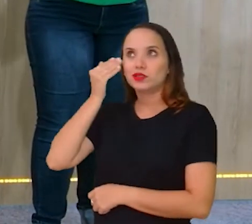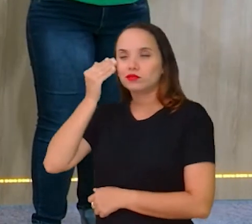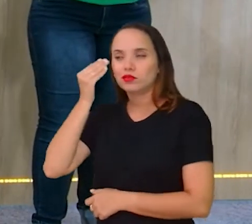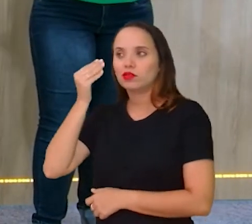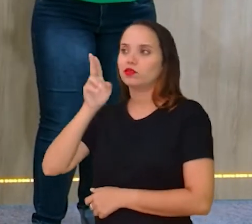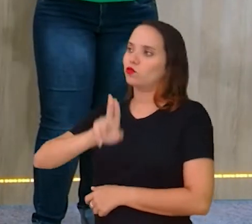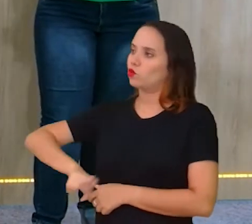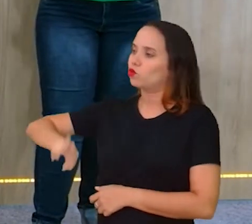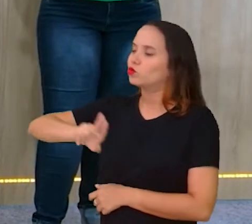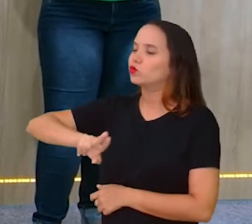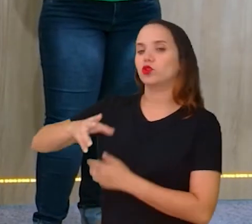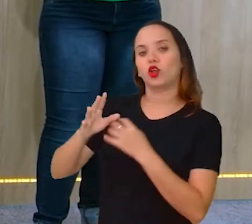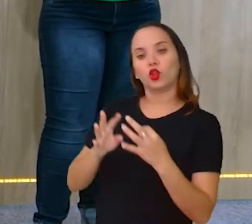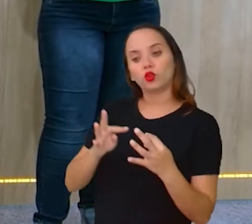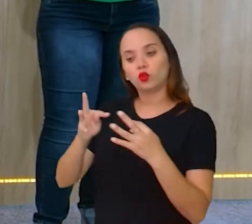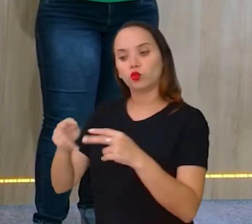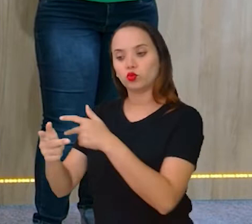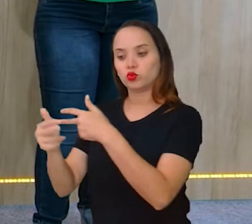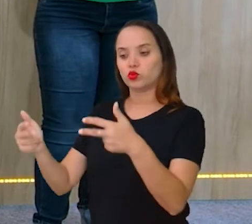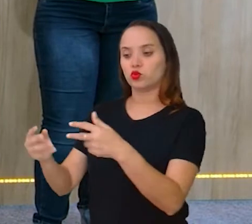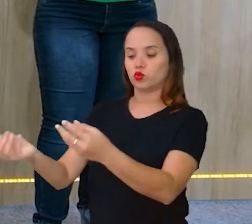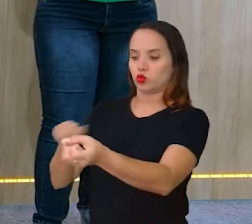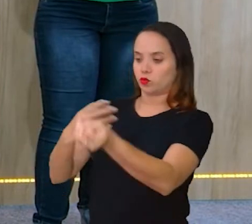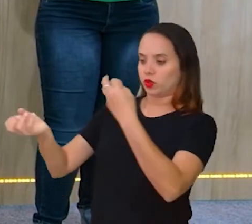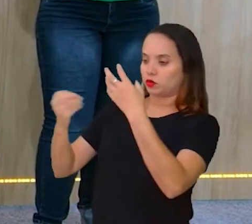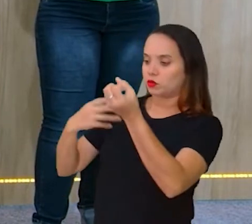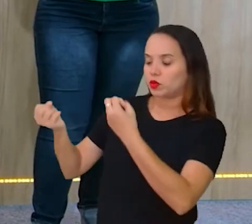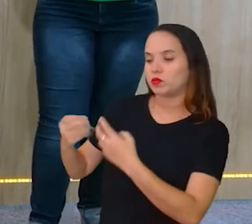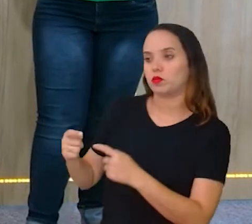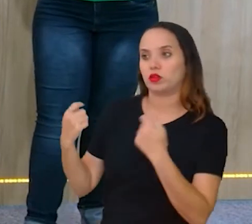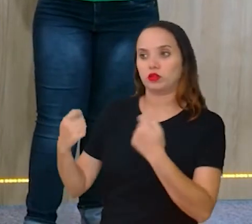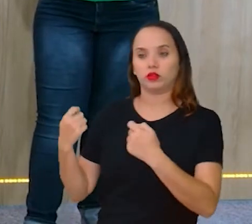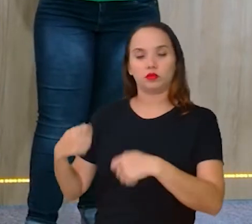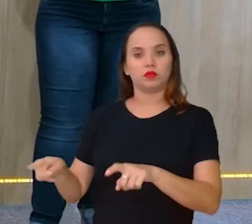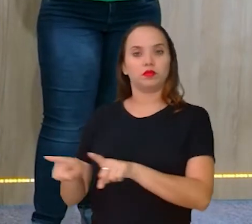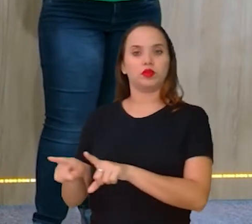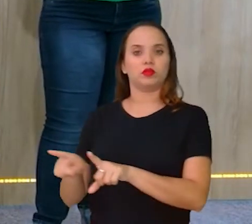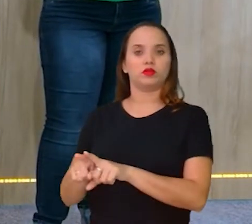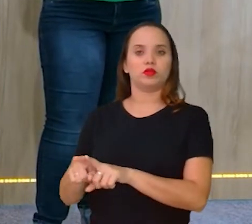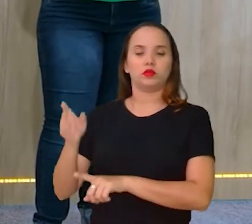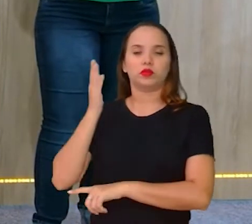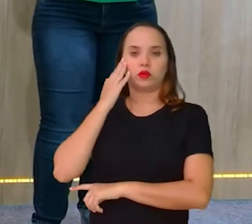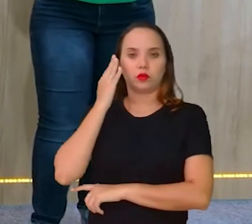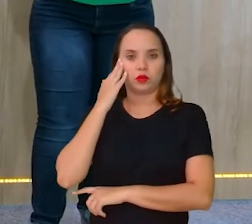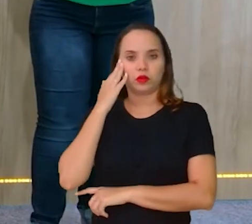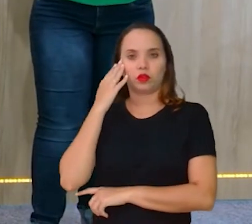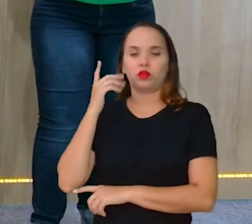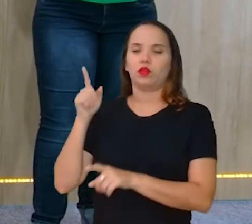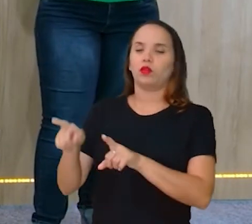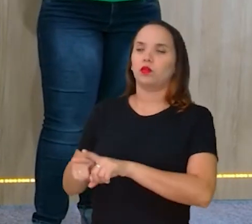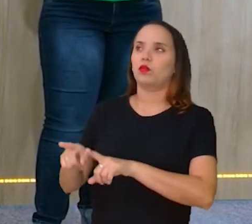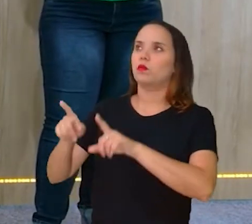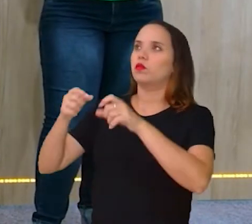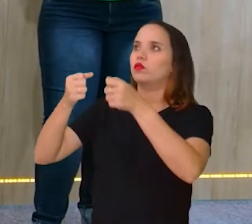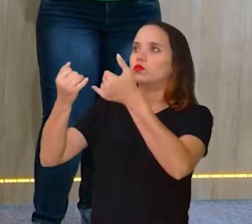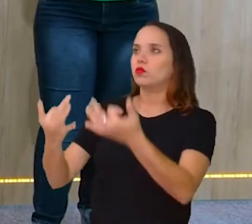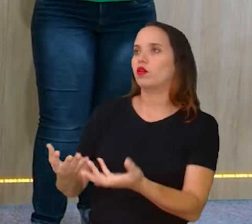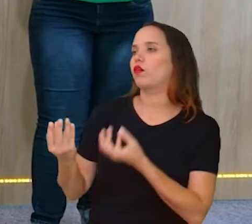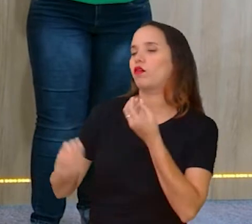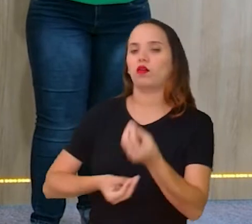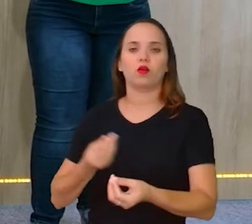disposto para a gente. E temos que, além de saber utilizar, a gente precisa explicar, a gente precisa ter